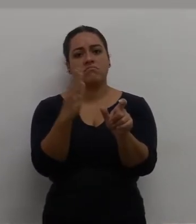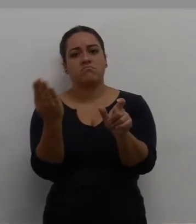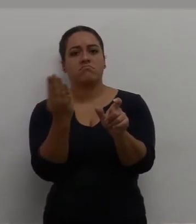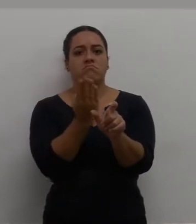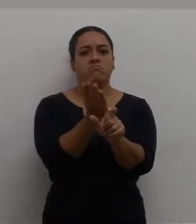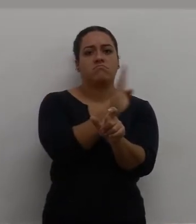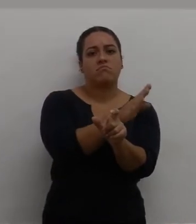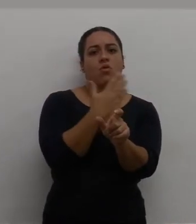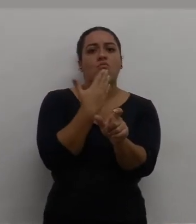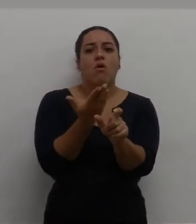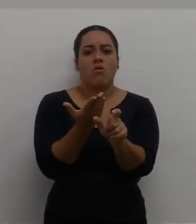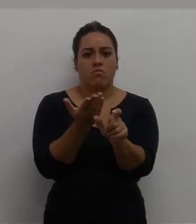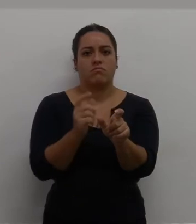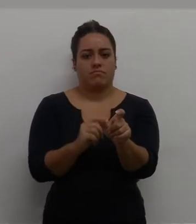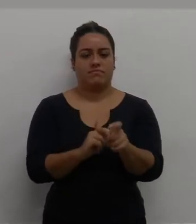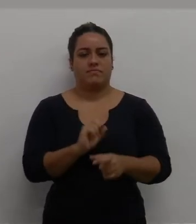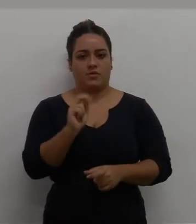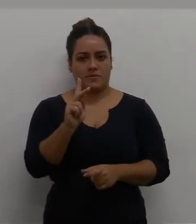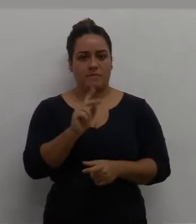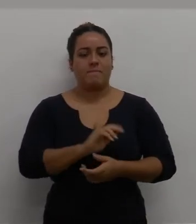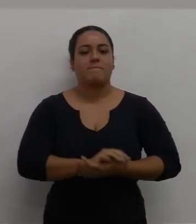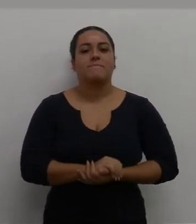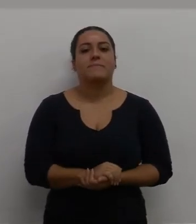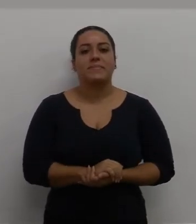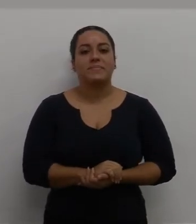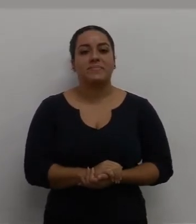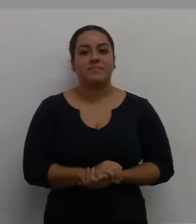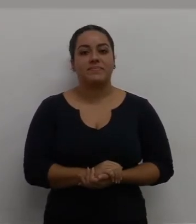Coluna direita, enfim, certo?